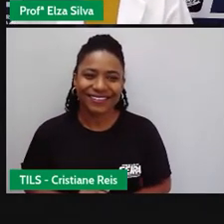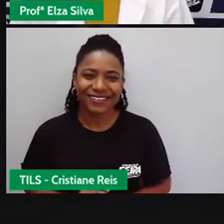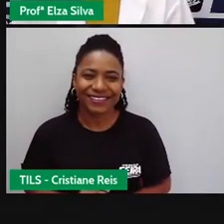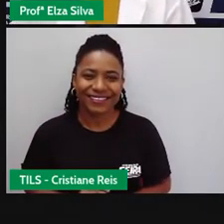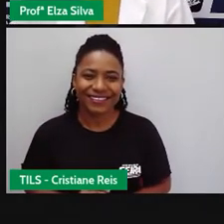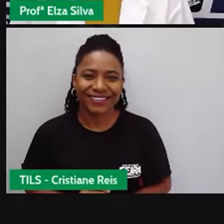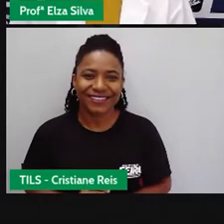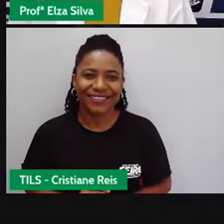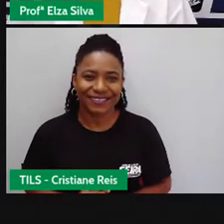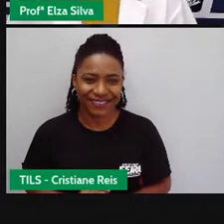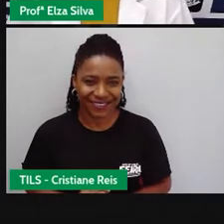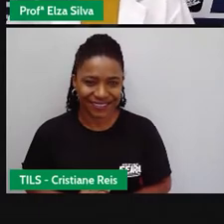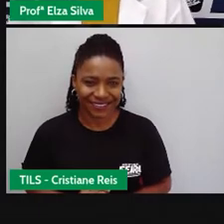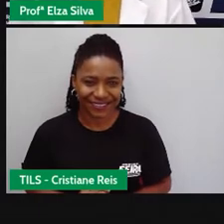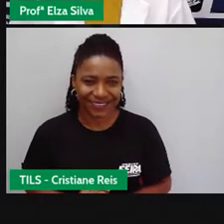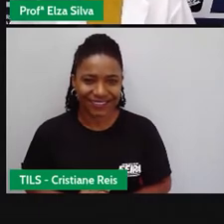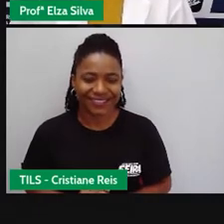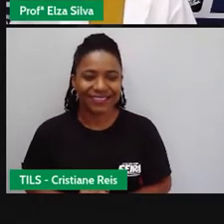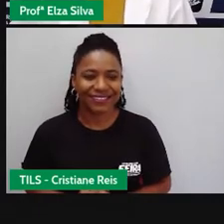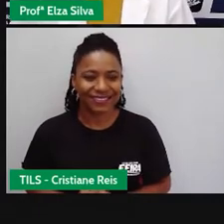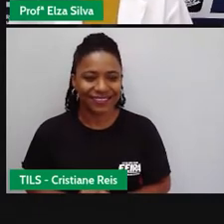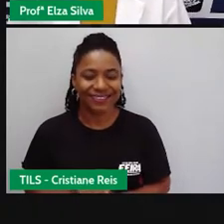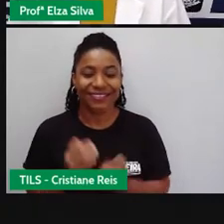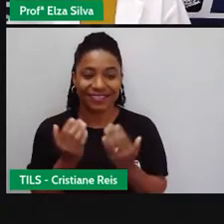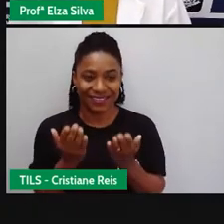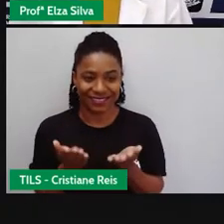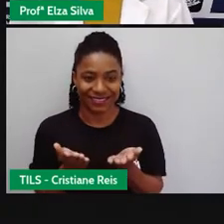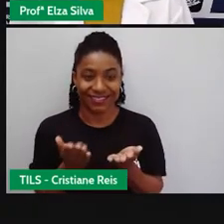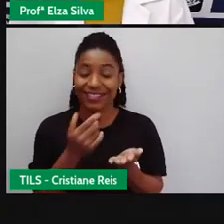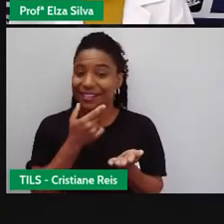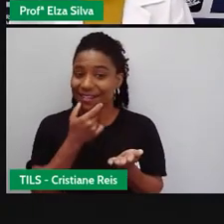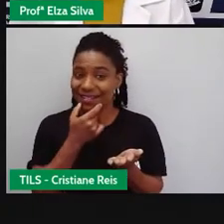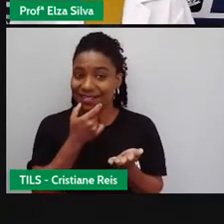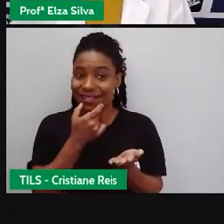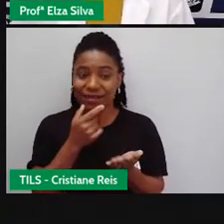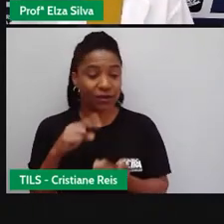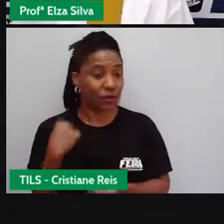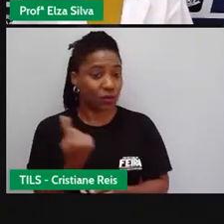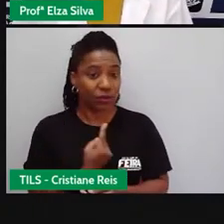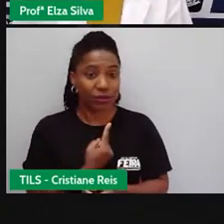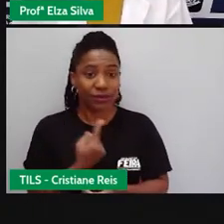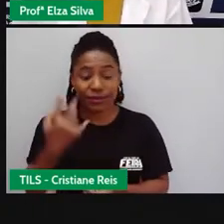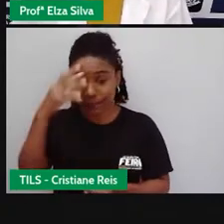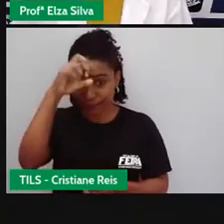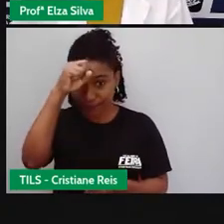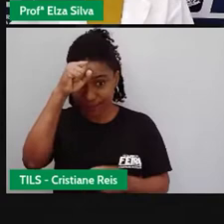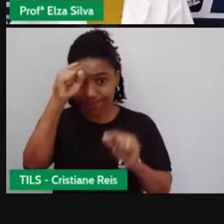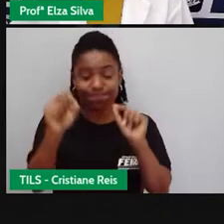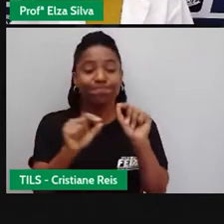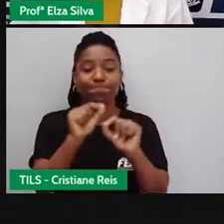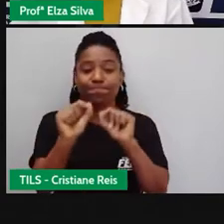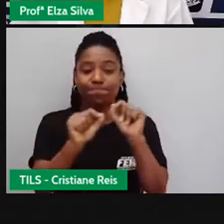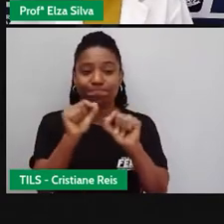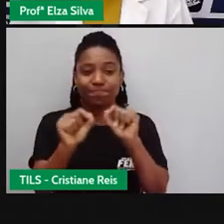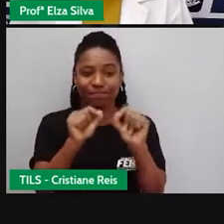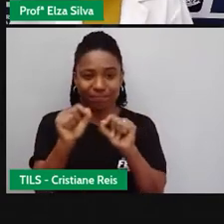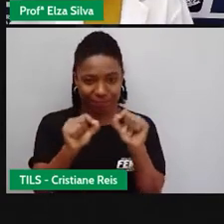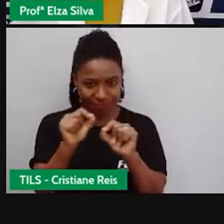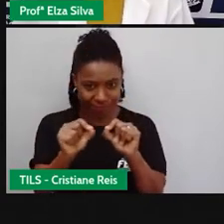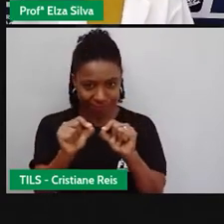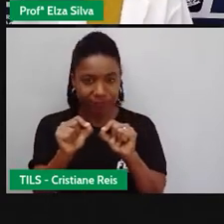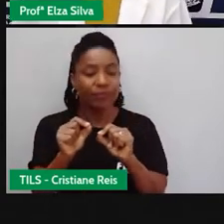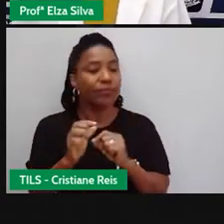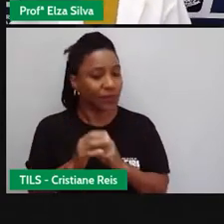O que é que nós vamos aprender hoje? Vamos explorar